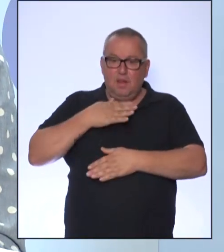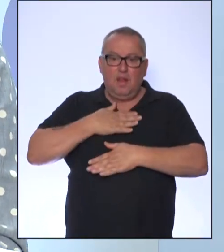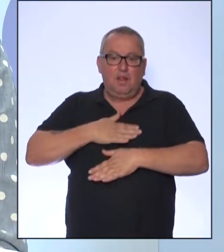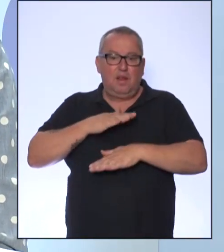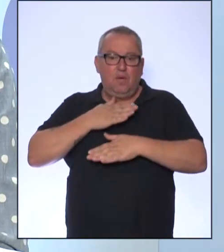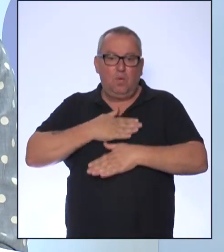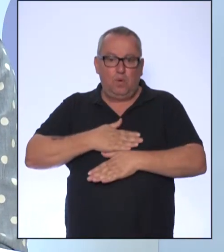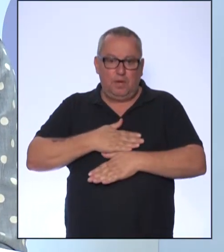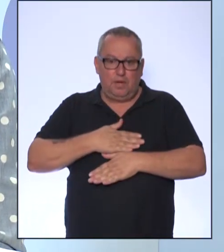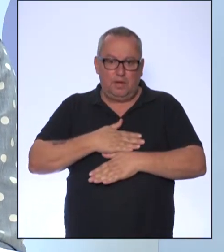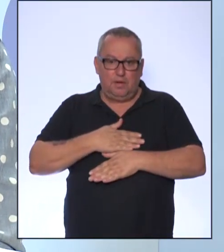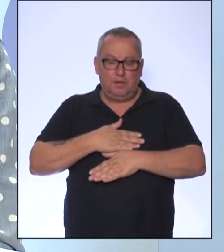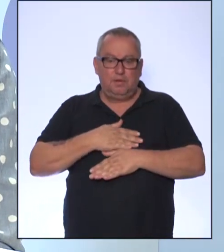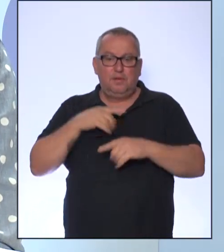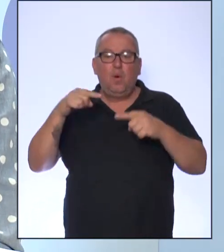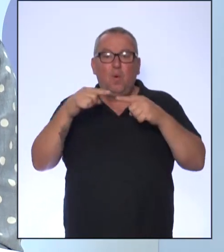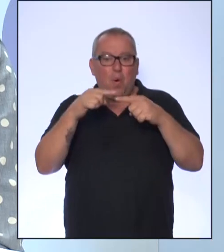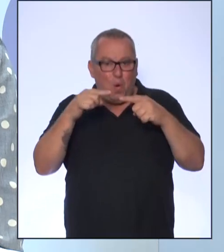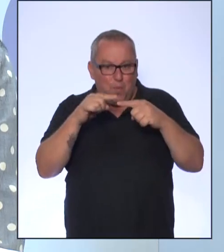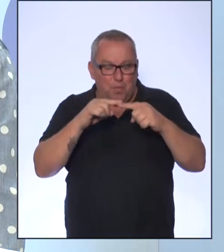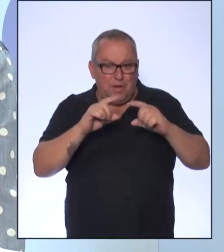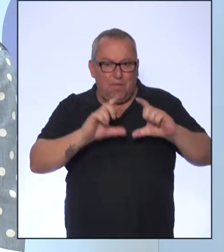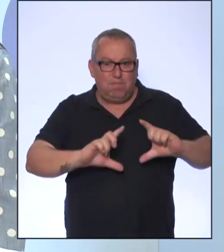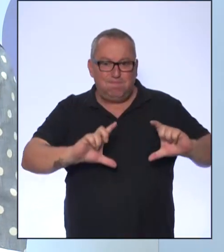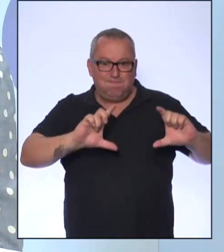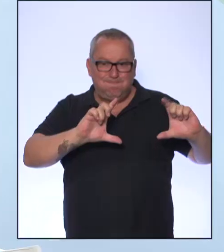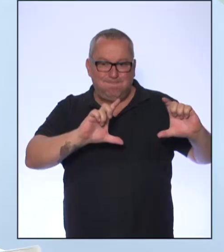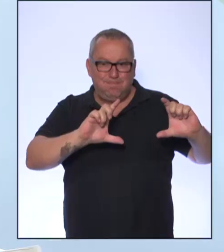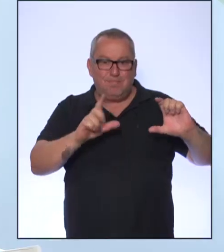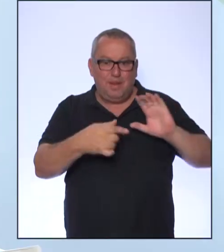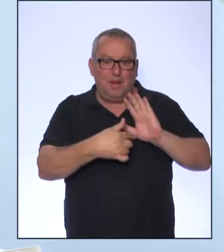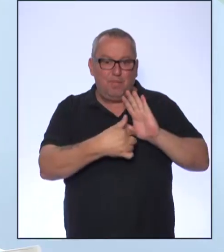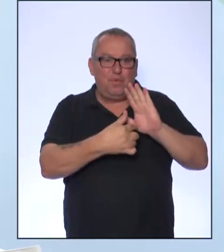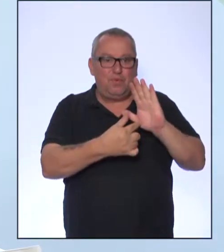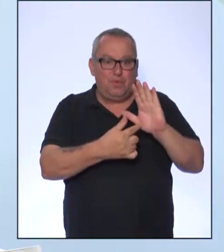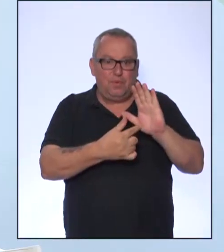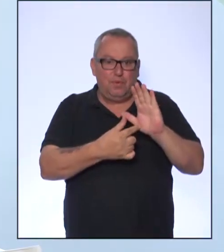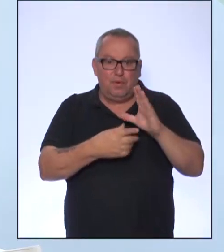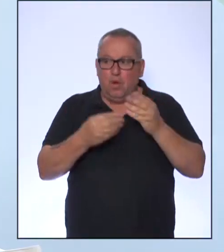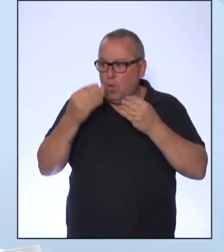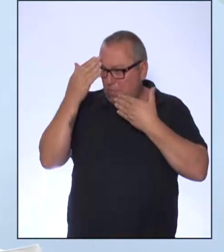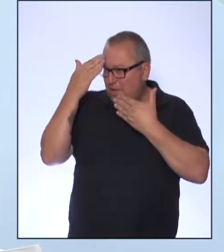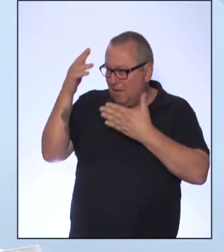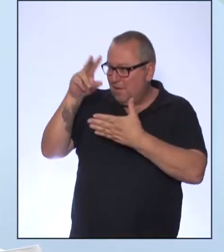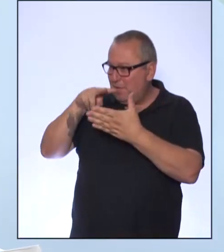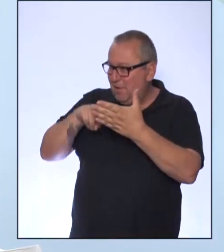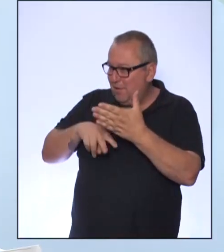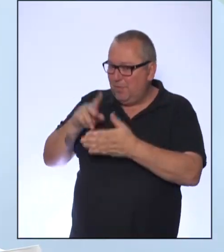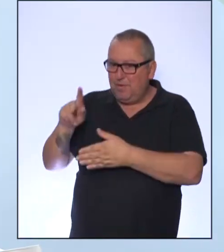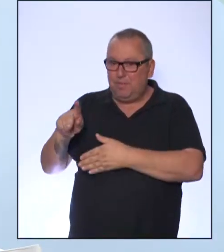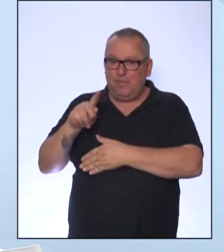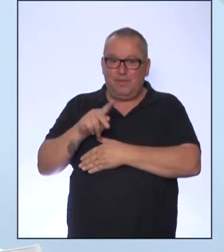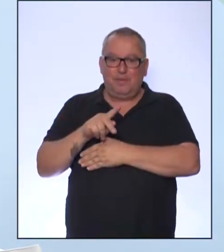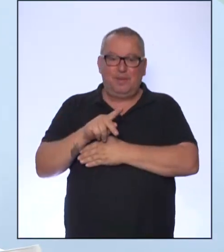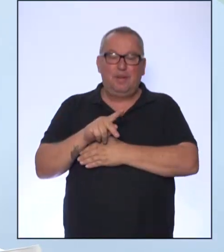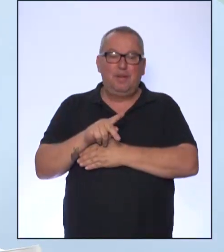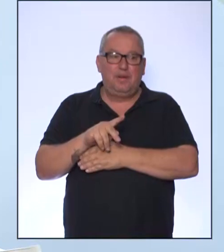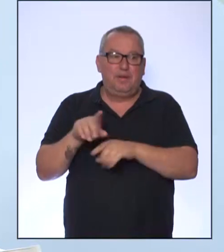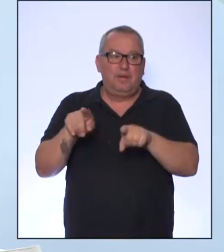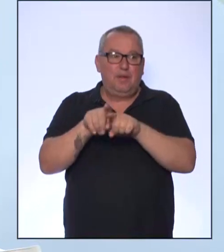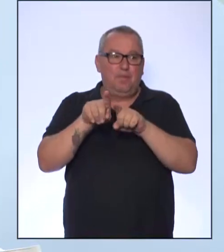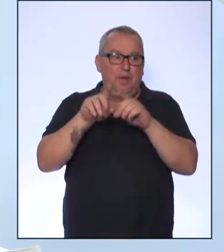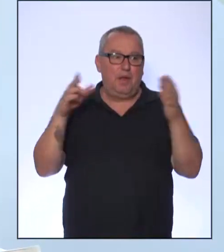casa muito bem com as imagens que a professora Andréia trouxe. Isso. Muito obrigada pela leitura, professora Milene. Então,